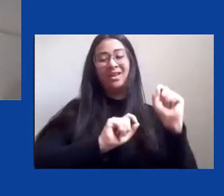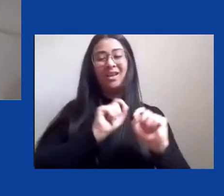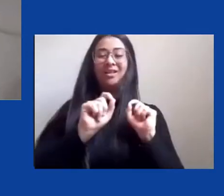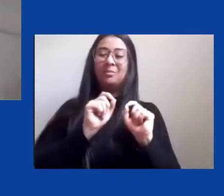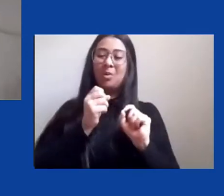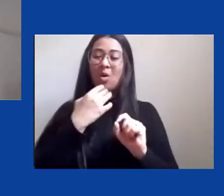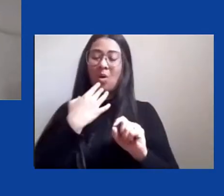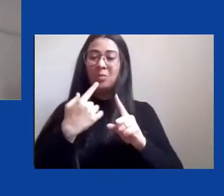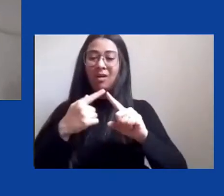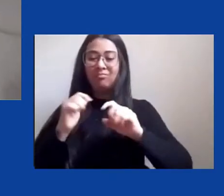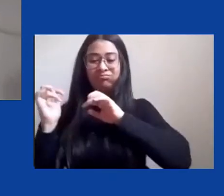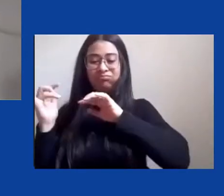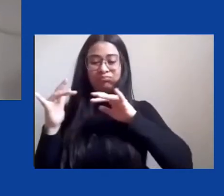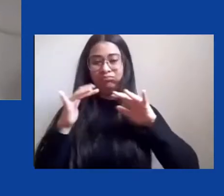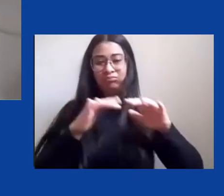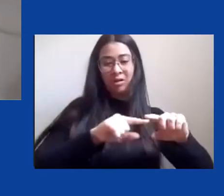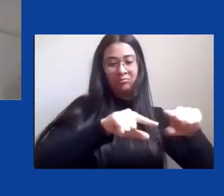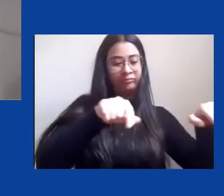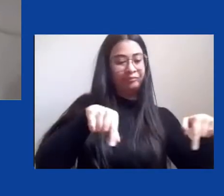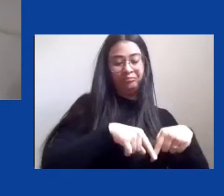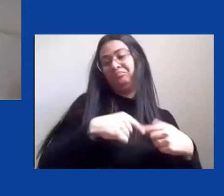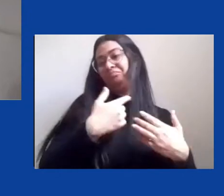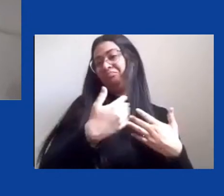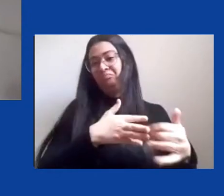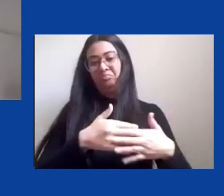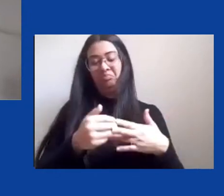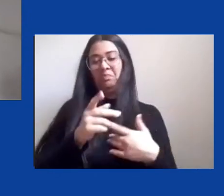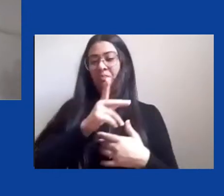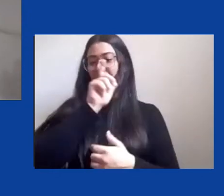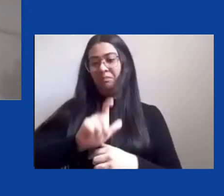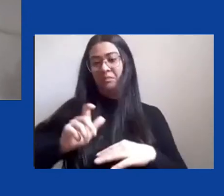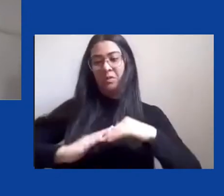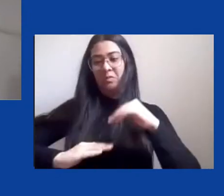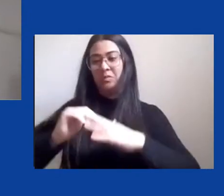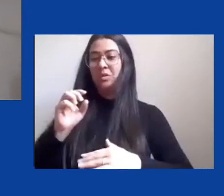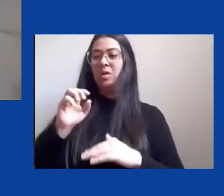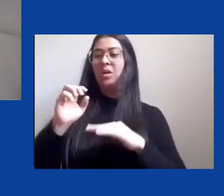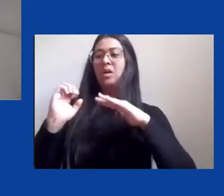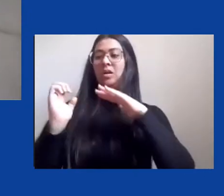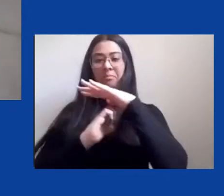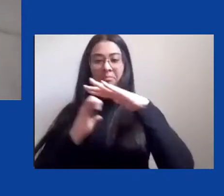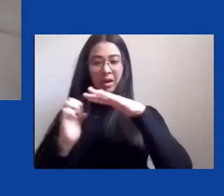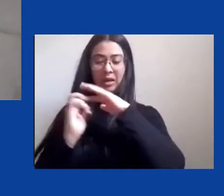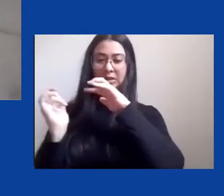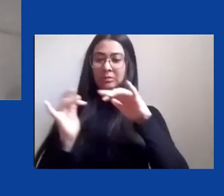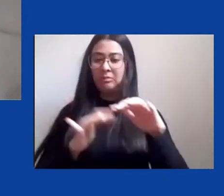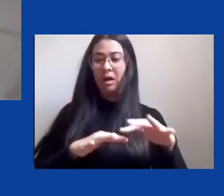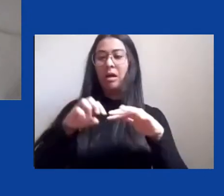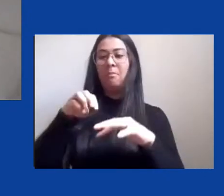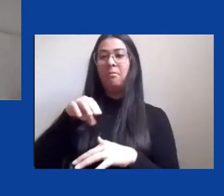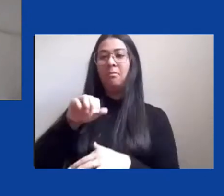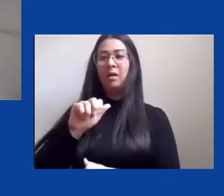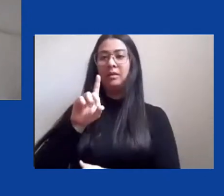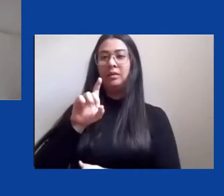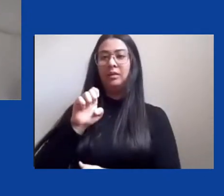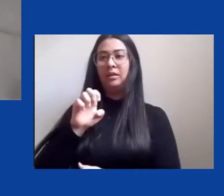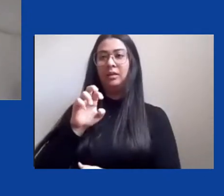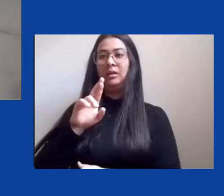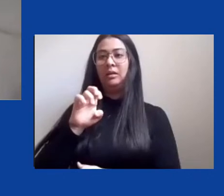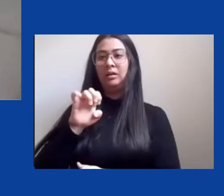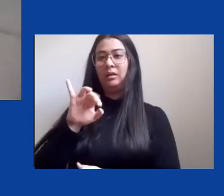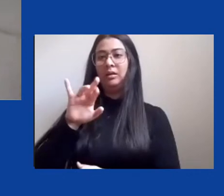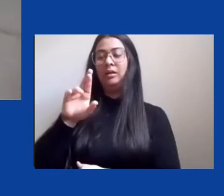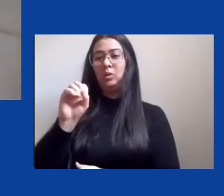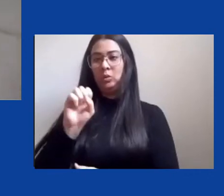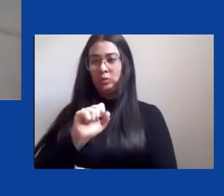território seja por madeireiros seja pela iniciativa privada seja para grandes empreendimentos né que